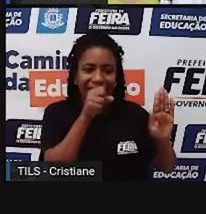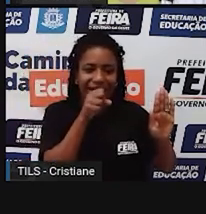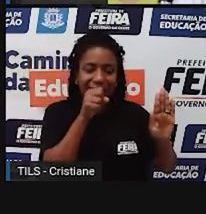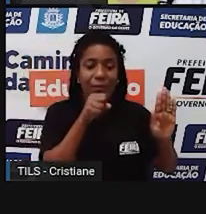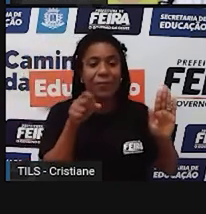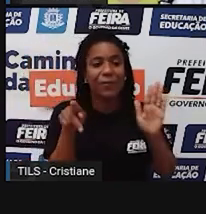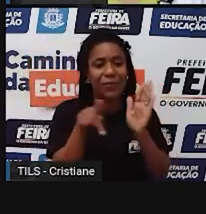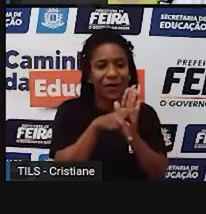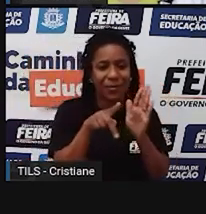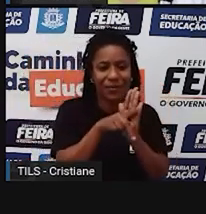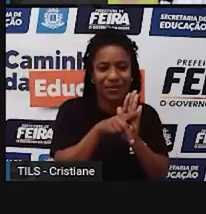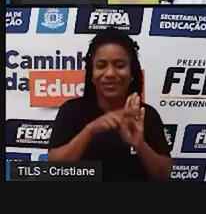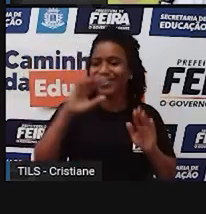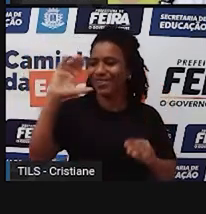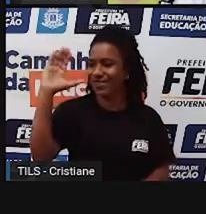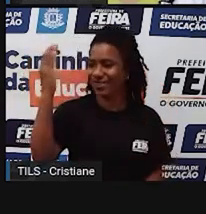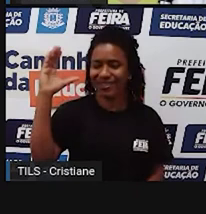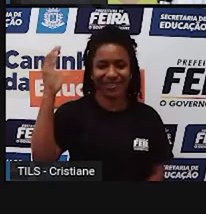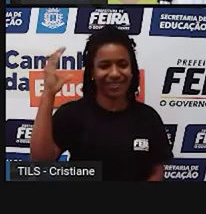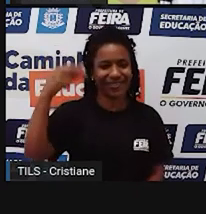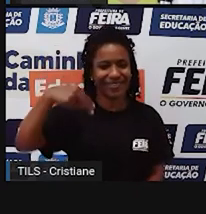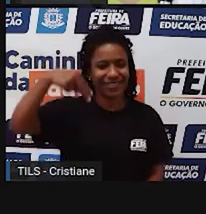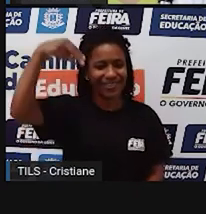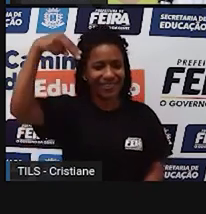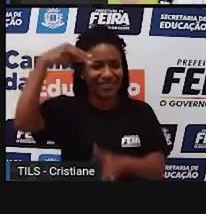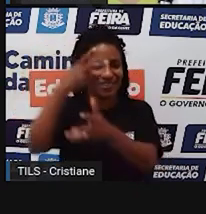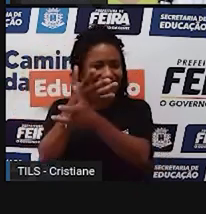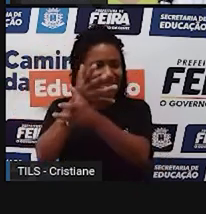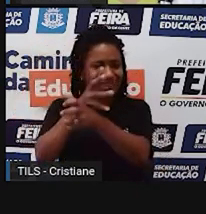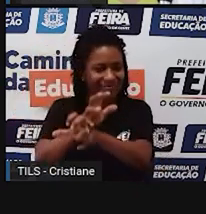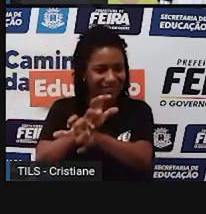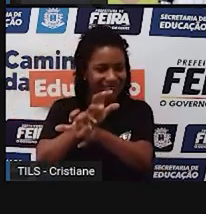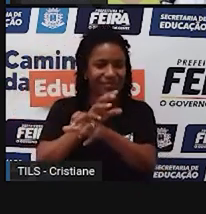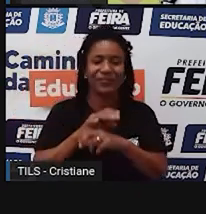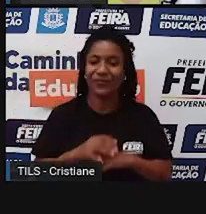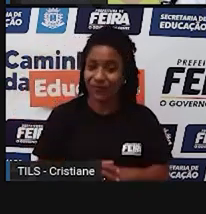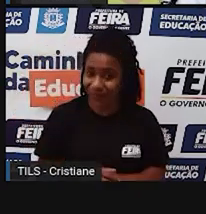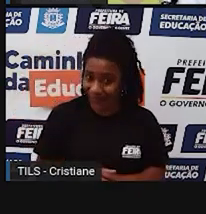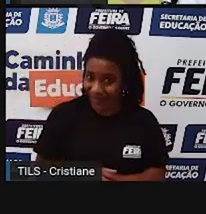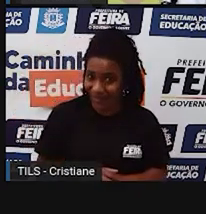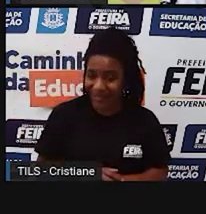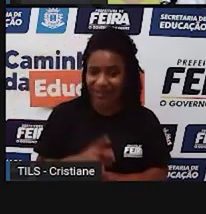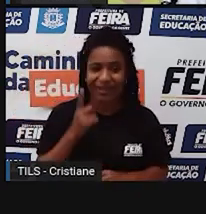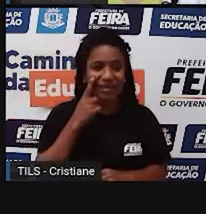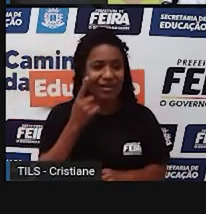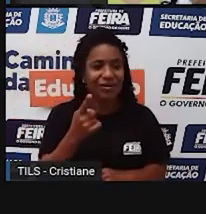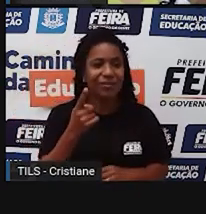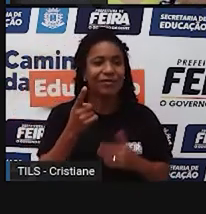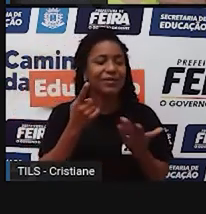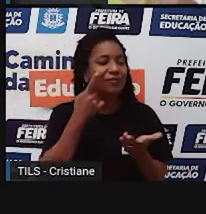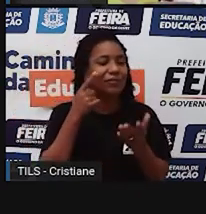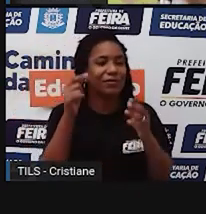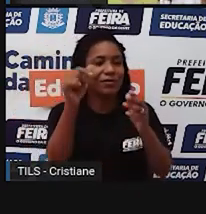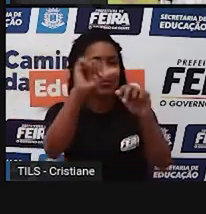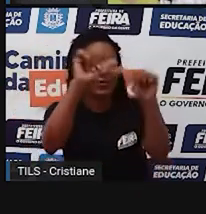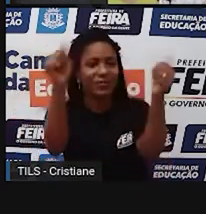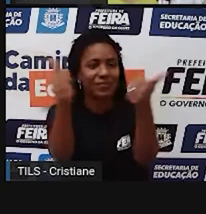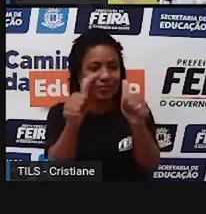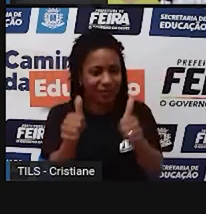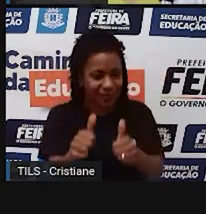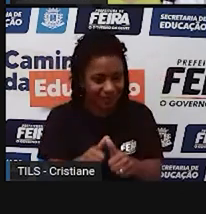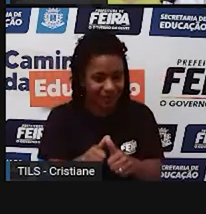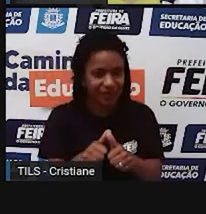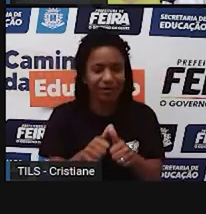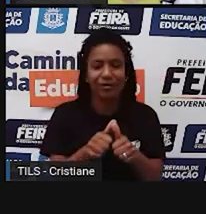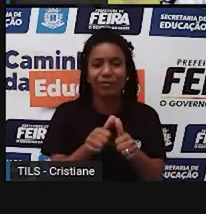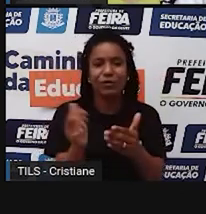clima semiárido. e assim, sensivamente, vou olhando os outros. Então, é por isso que, às vezes, quando você faz o mapa, aí você pinta